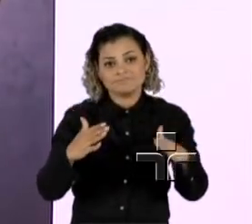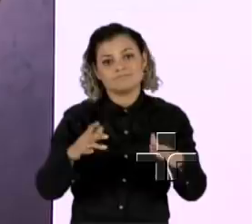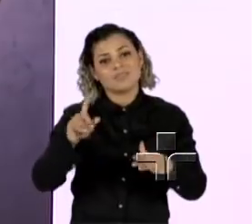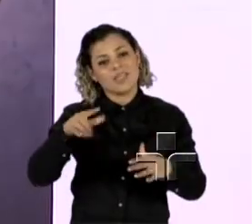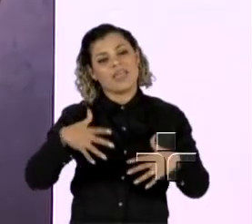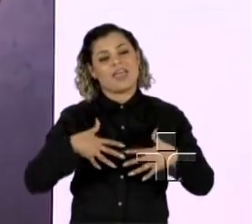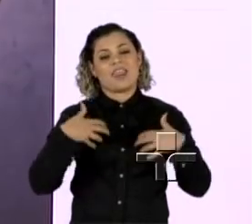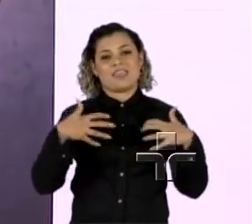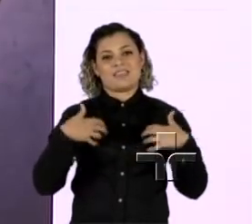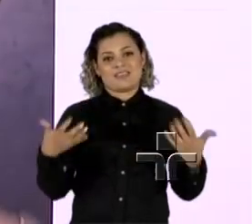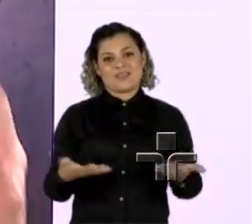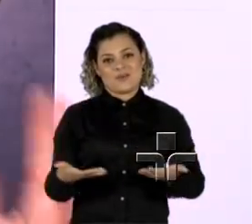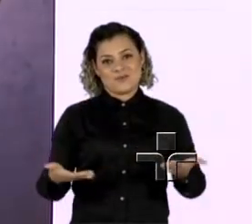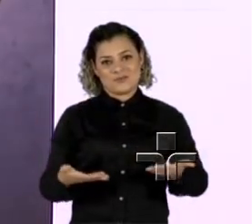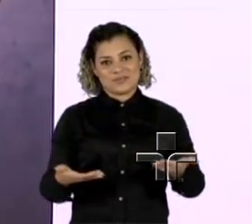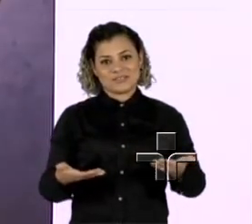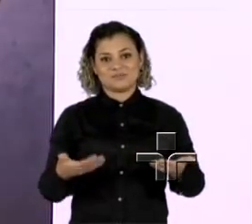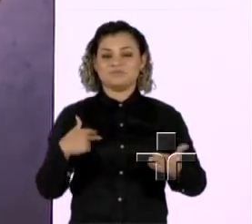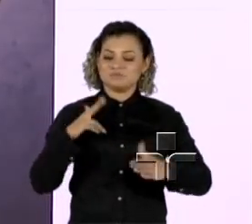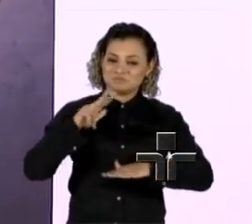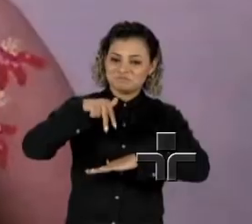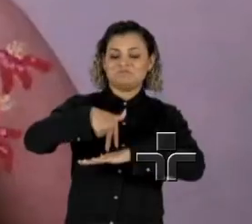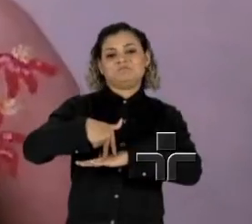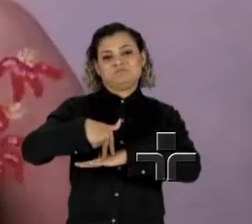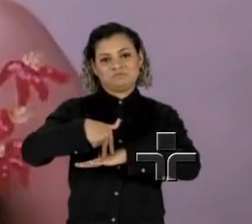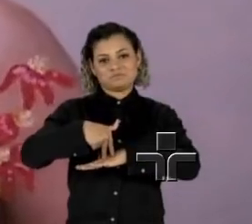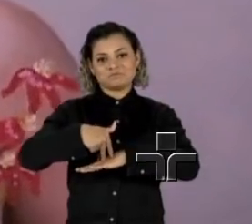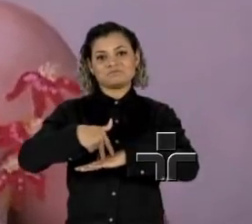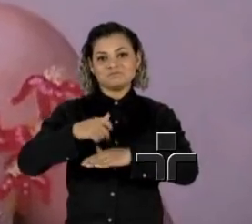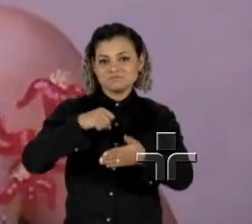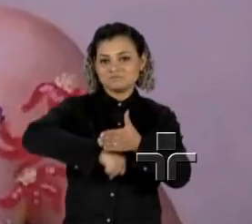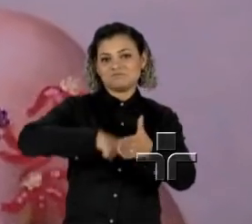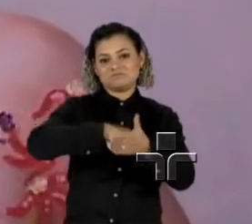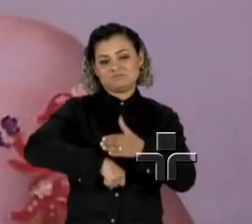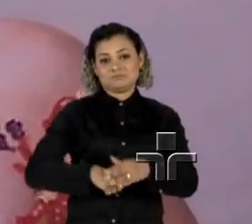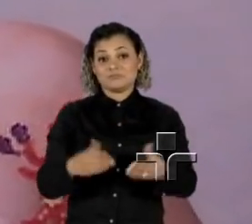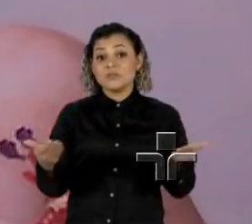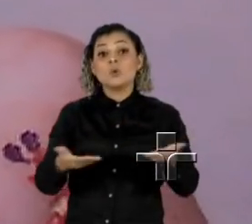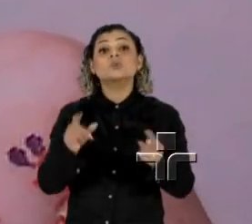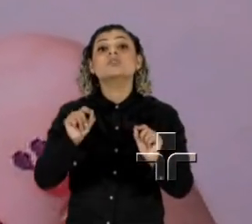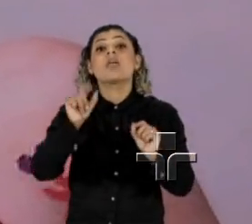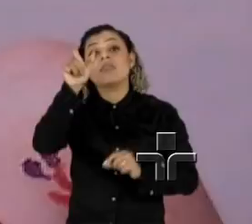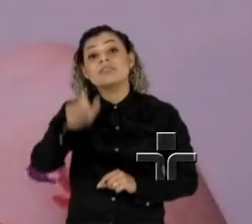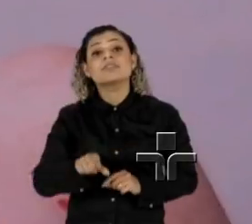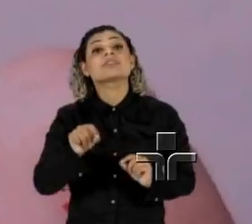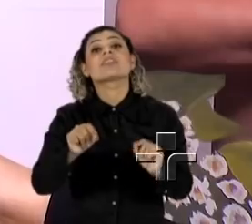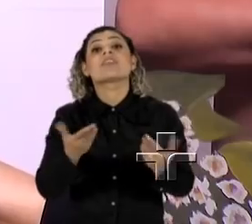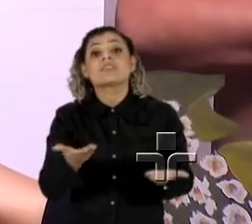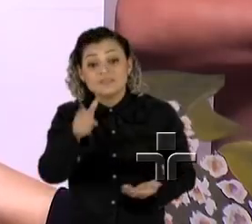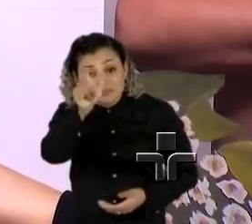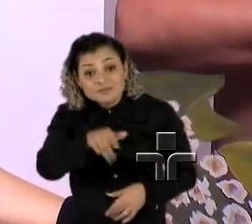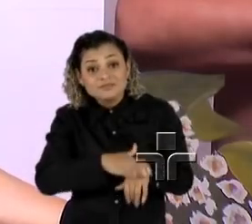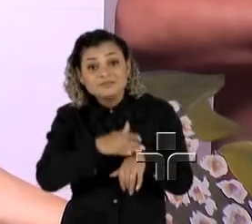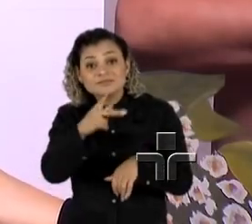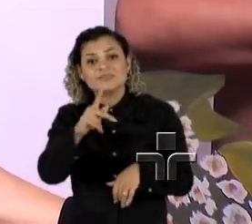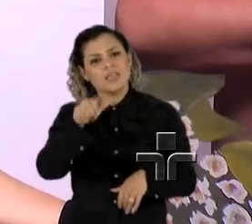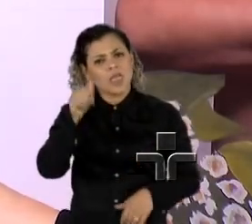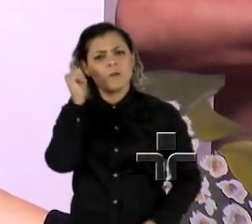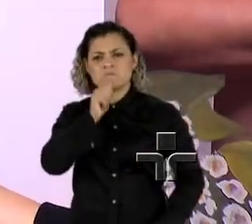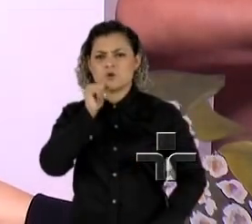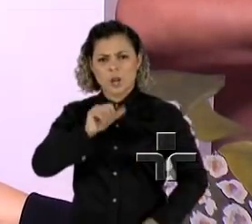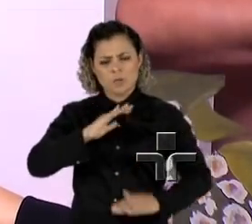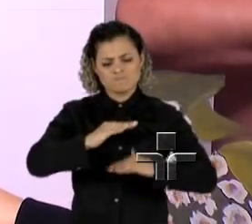alegria estar aqui, estar ganhando o jogo. Essa mulher hoje, quem é? Ah, é uma mulher em